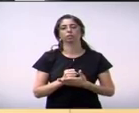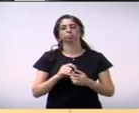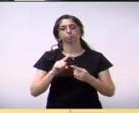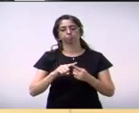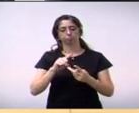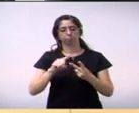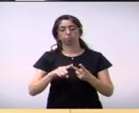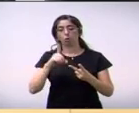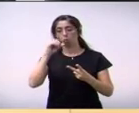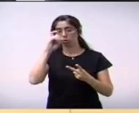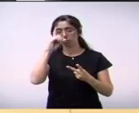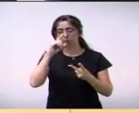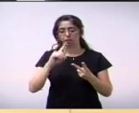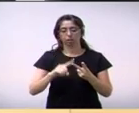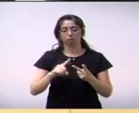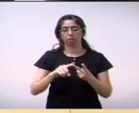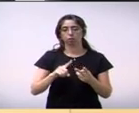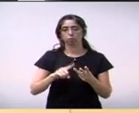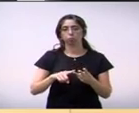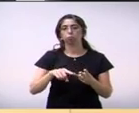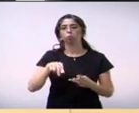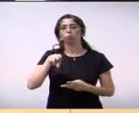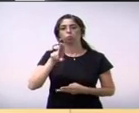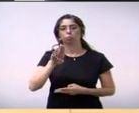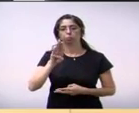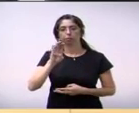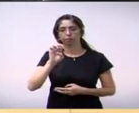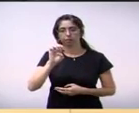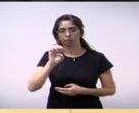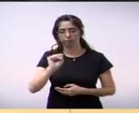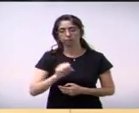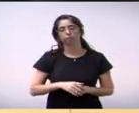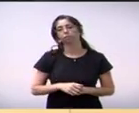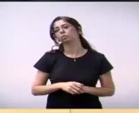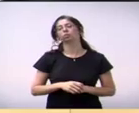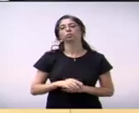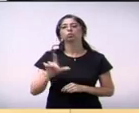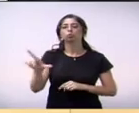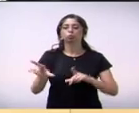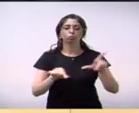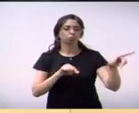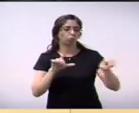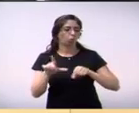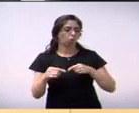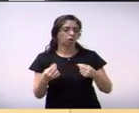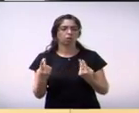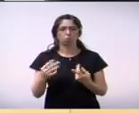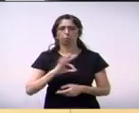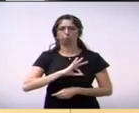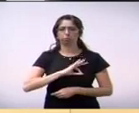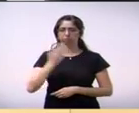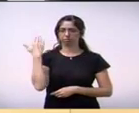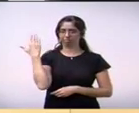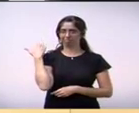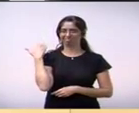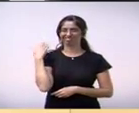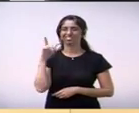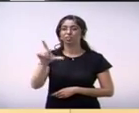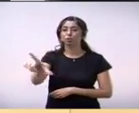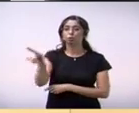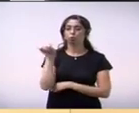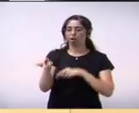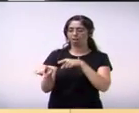os hospitais, vai ser bem democrático, que nem foi com a polícia militar aqui, com a guarda, e vai estar escolhendo